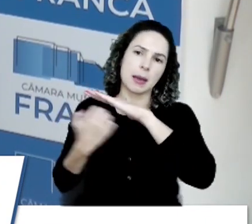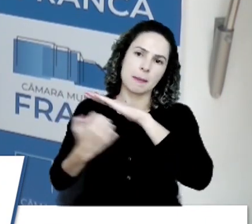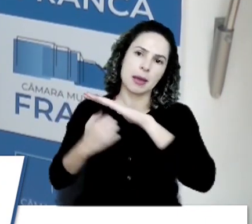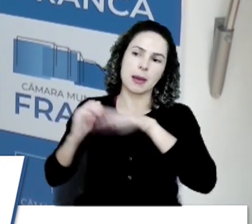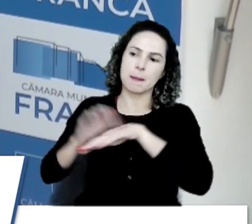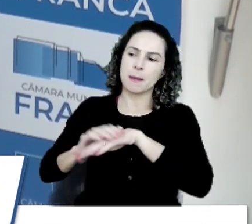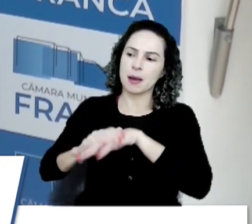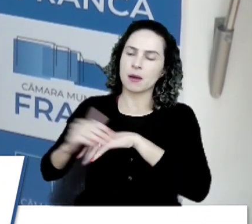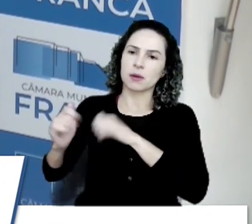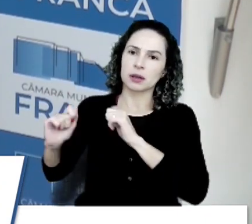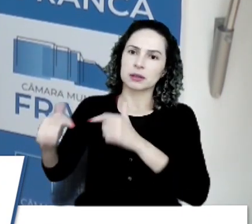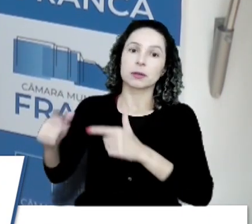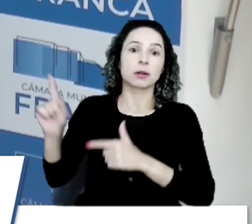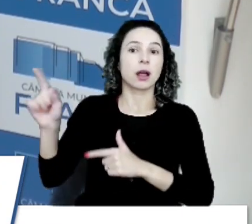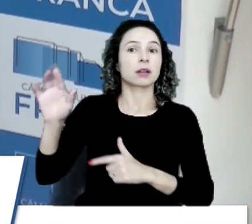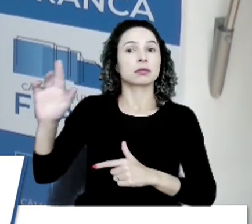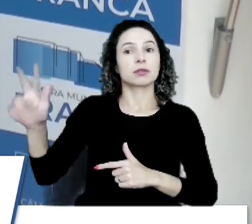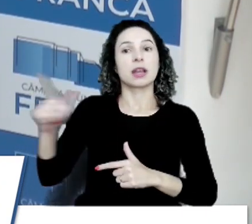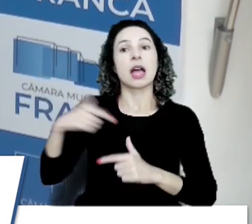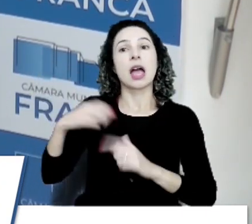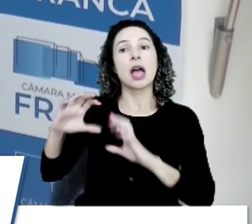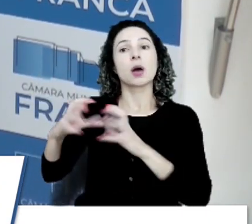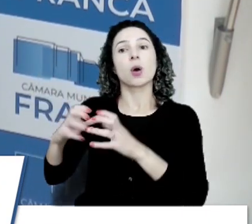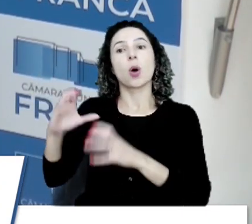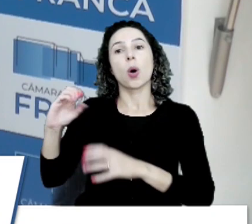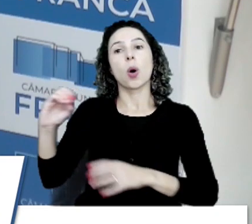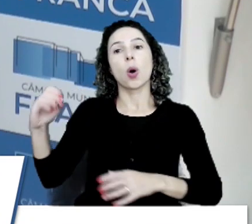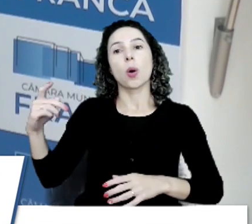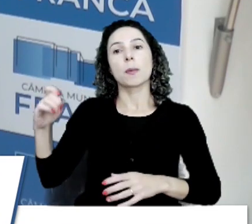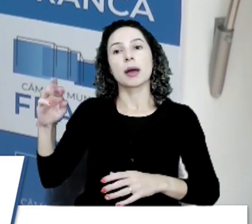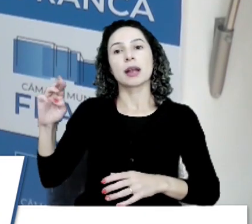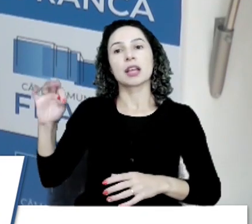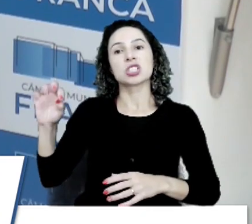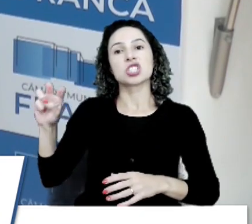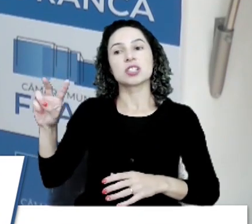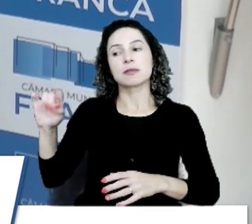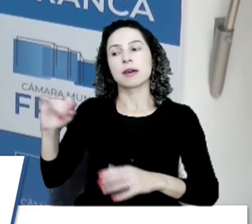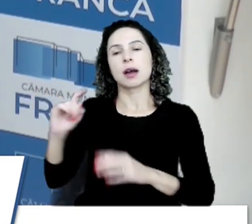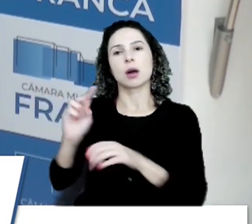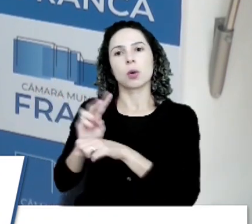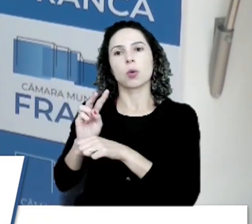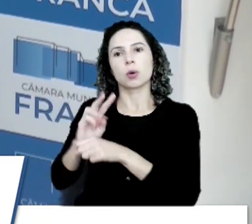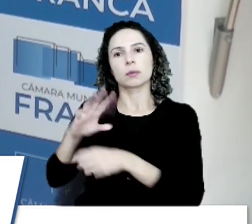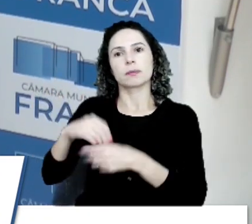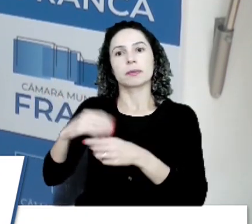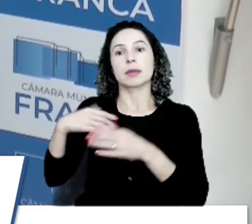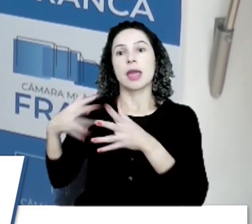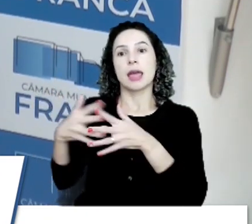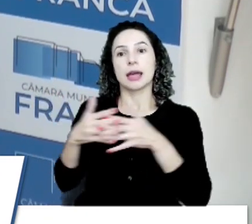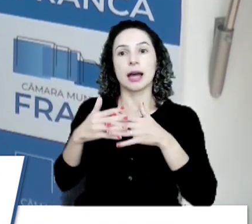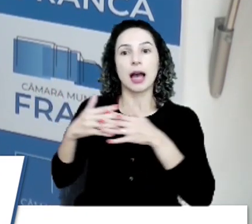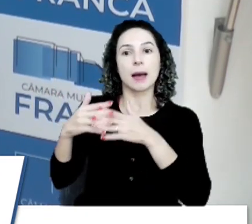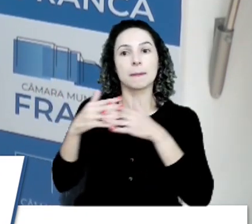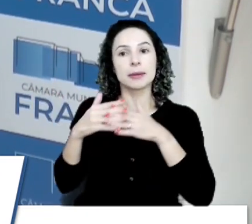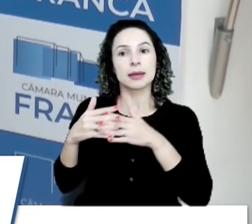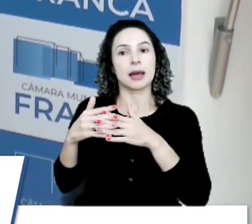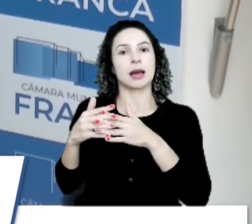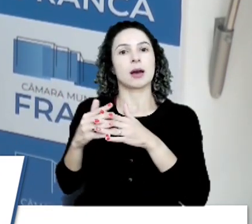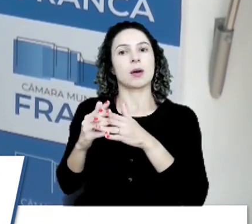faz. Lá não, lá é as cooperativas que cuidam inteiramente. Elas têm os caminhões e também